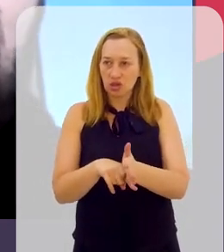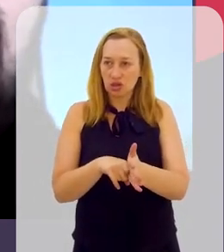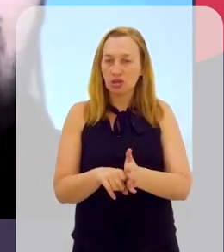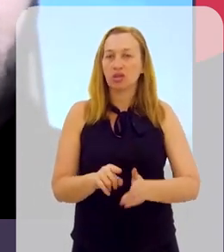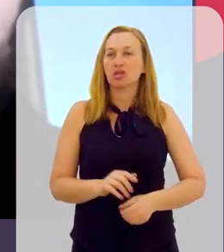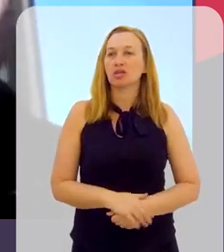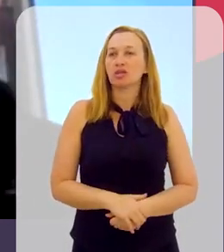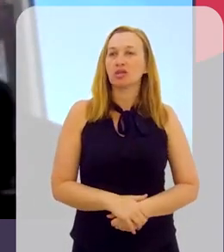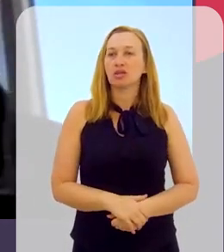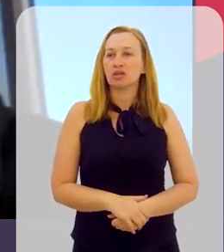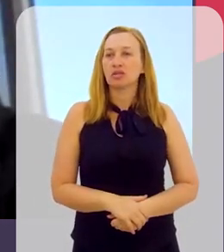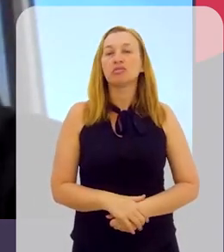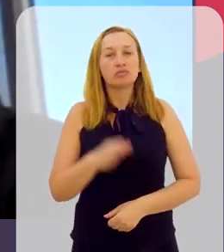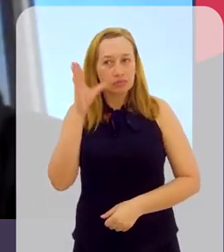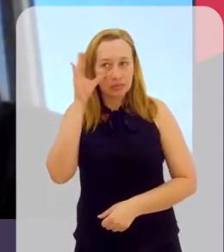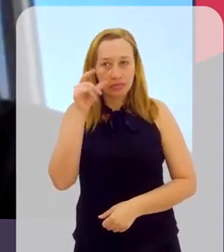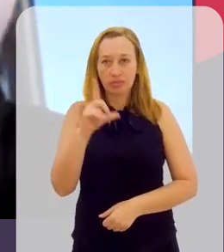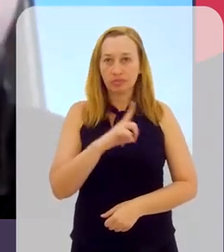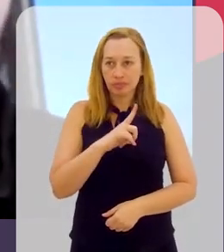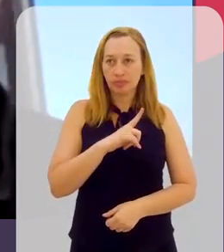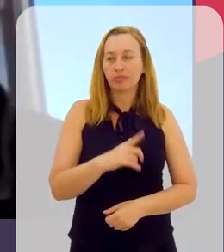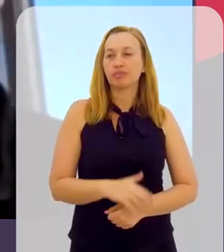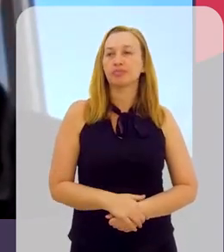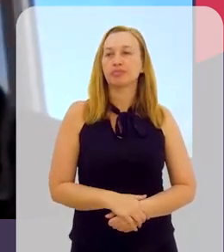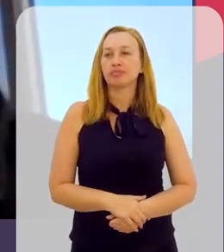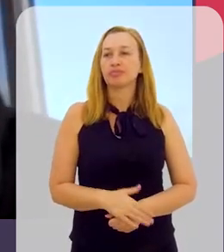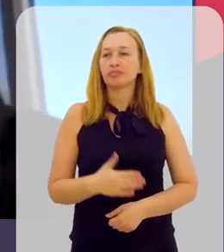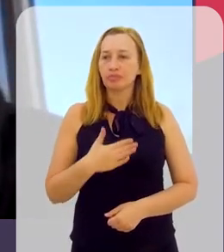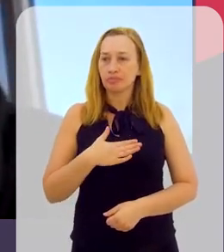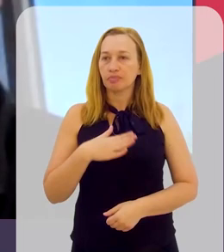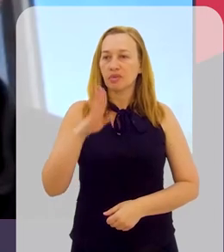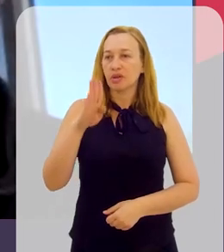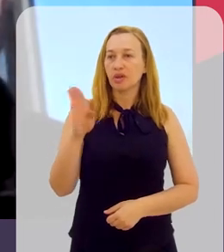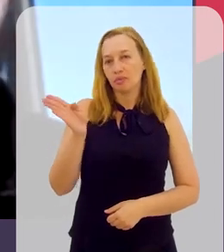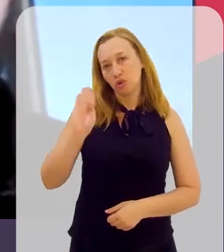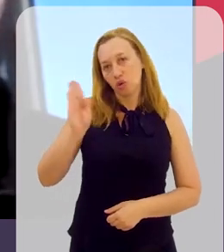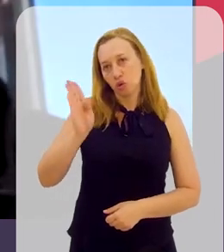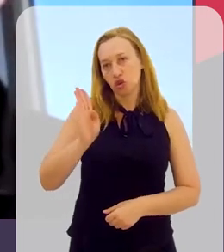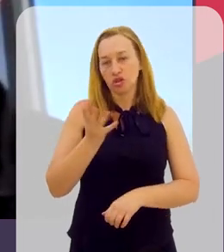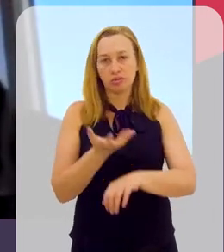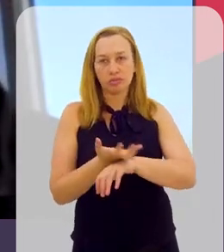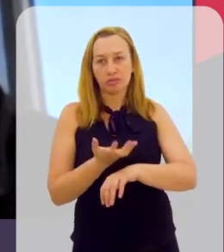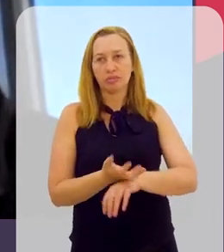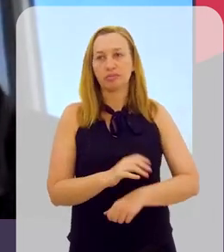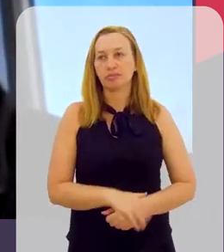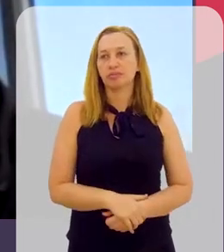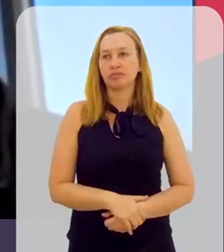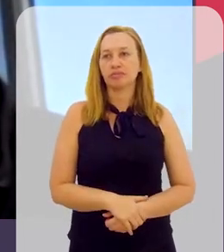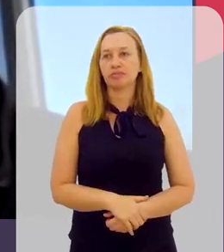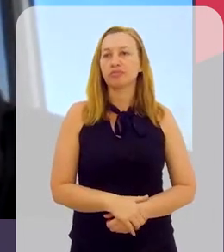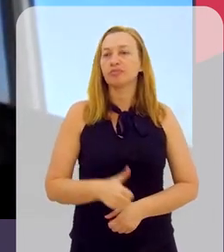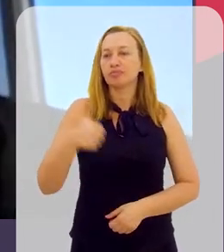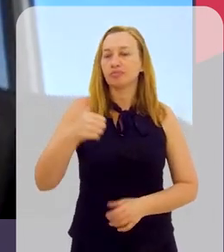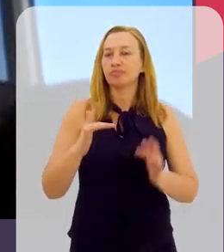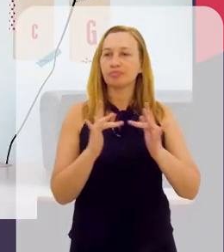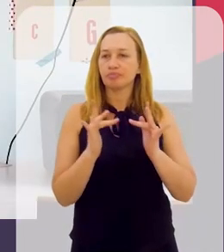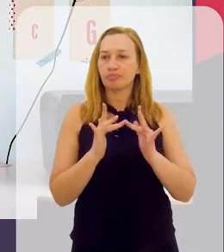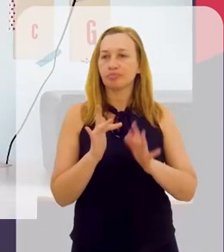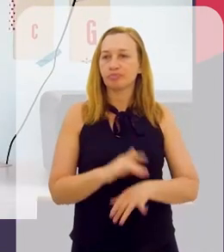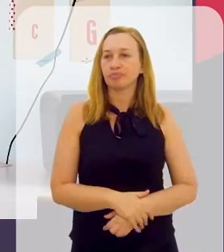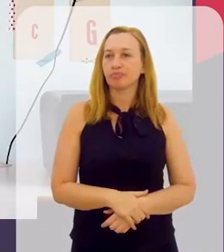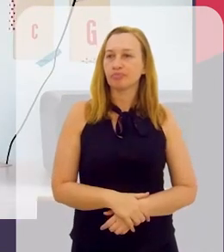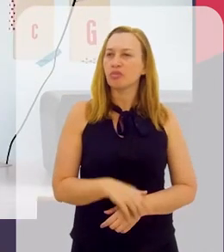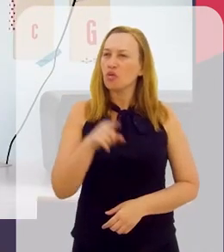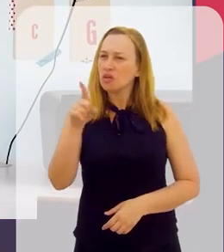pesquisa, que a gente tinha interesse, no caso a minha biologia, né? Esse foi o meu primeiro